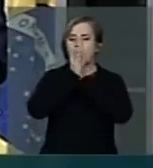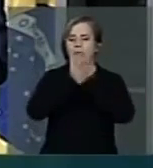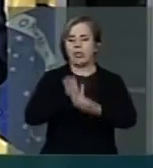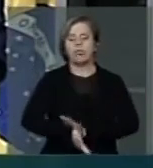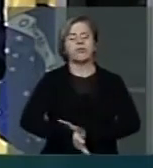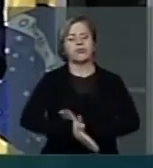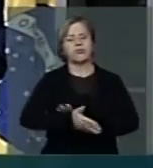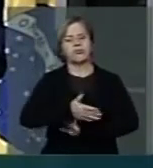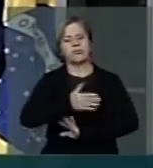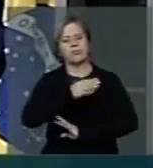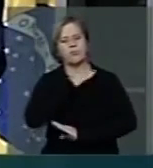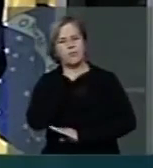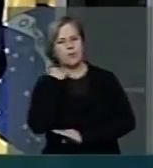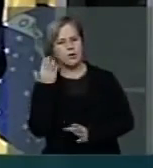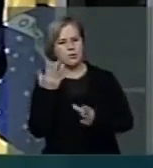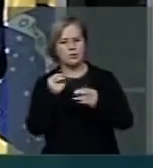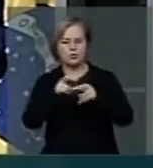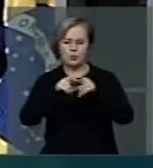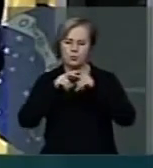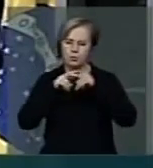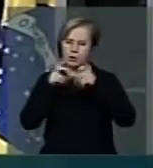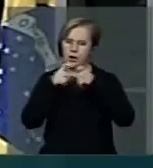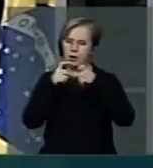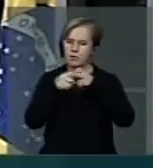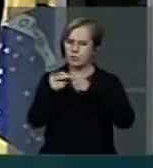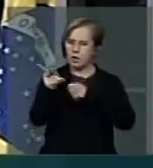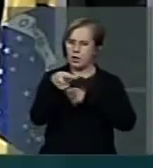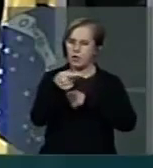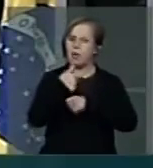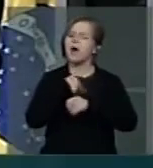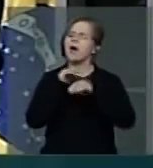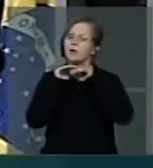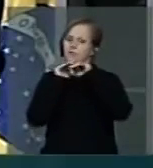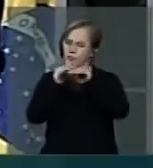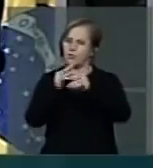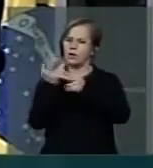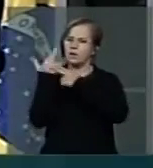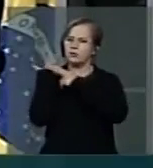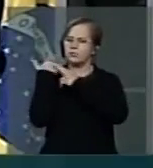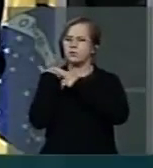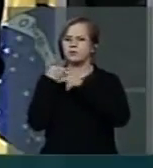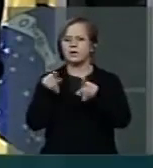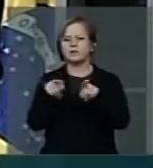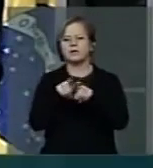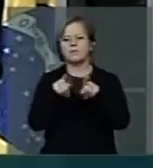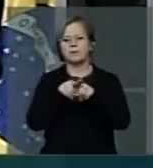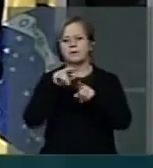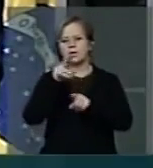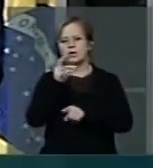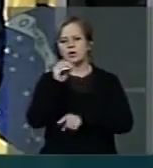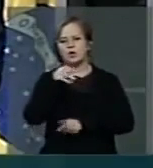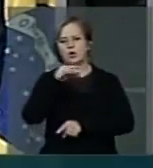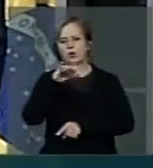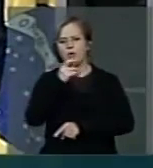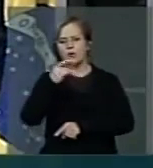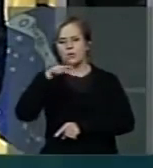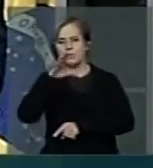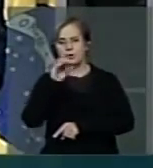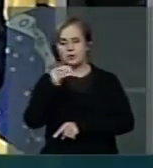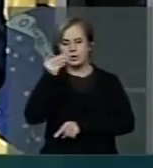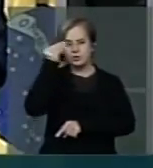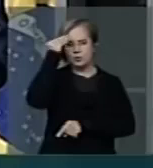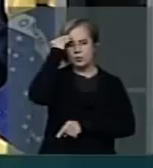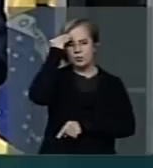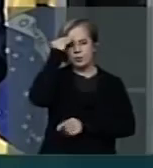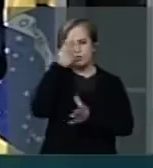incorretos e erros médicos. Vou responsabilizá-lo até, por homicídio culposo, quando vidas forem ceifadas